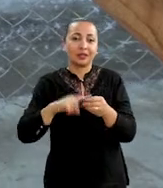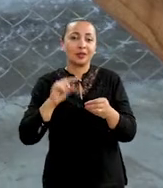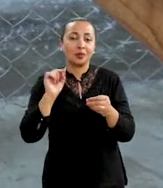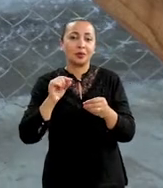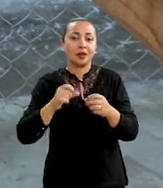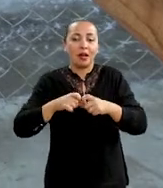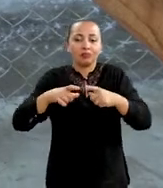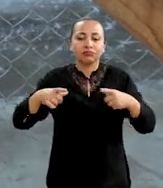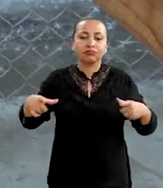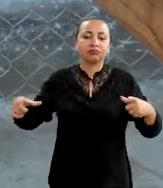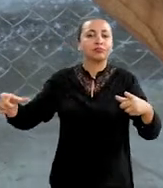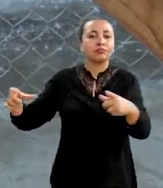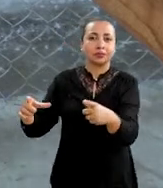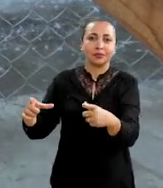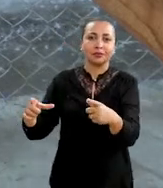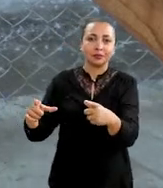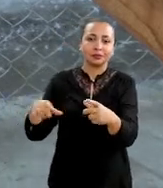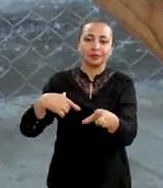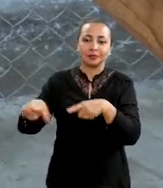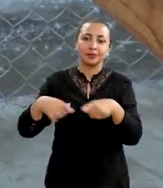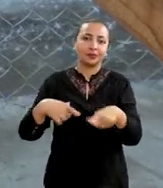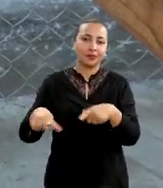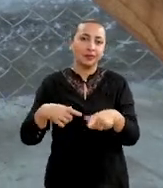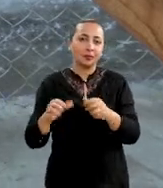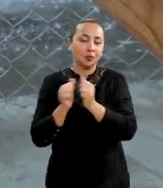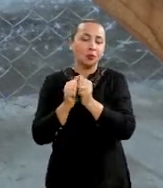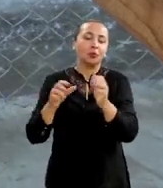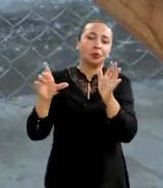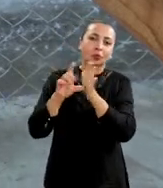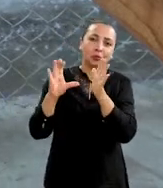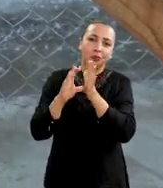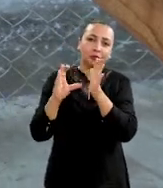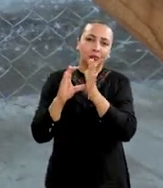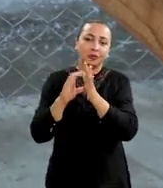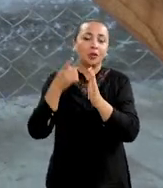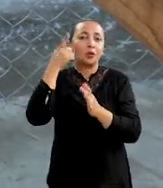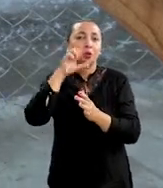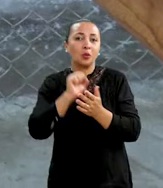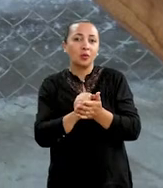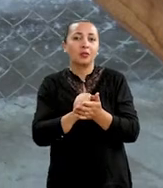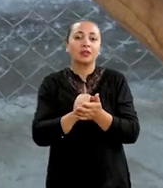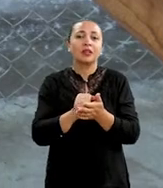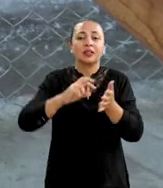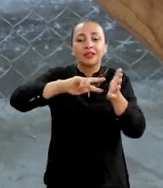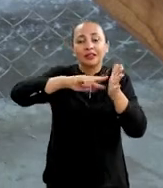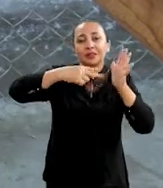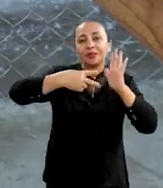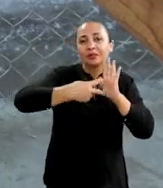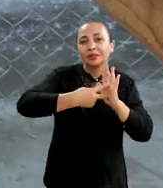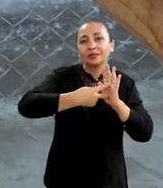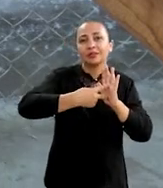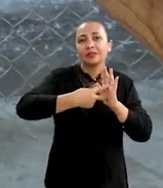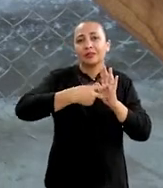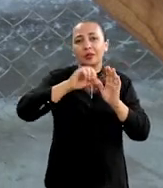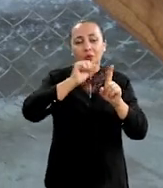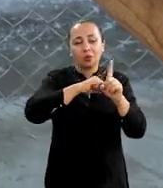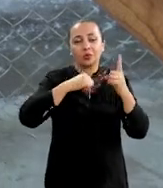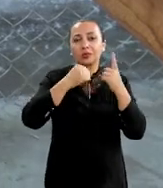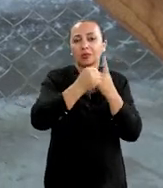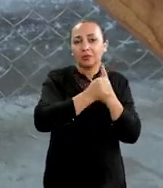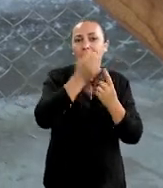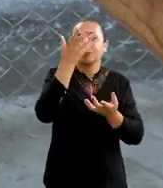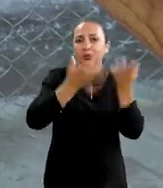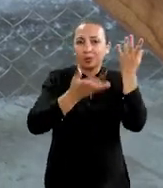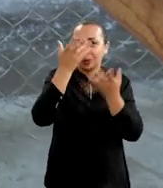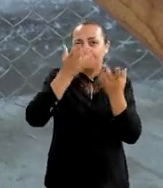isso. Trazer o que a extensão, né? Esse trabalho com as comunidades, consegue traduzir